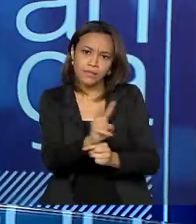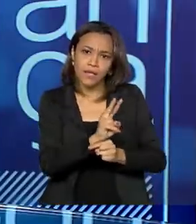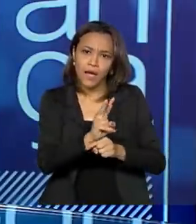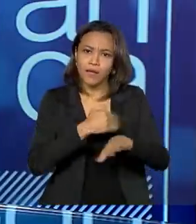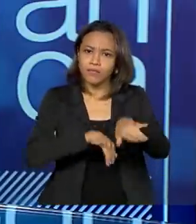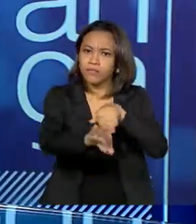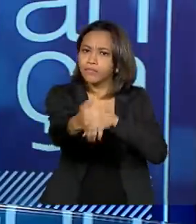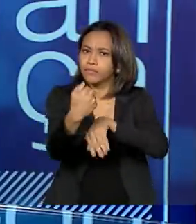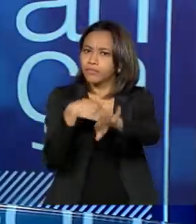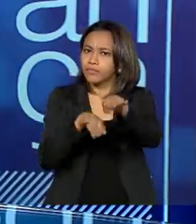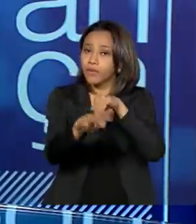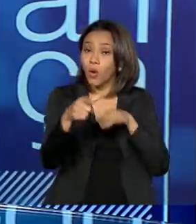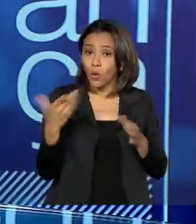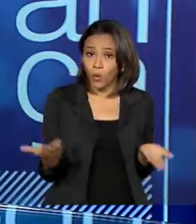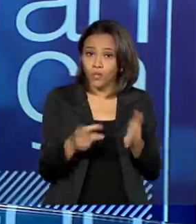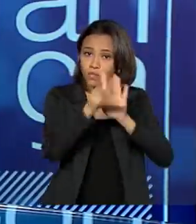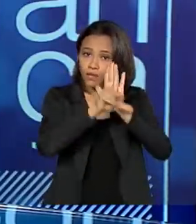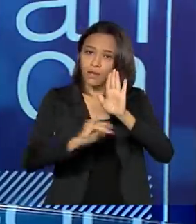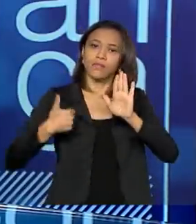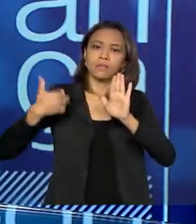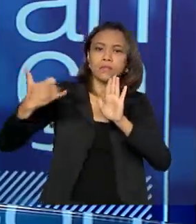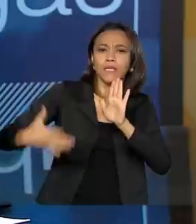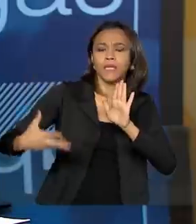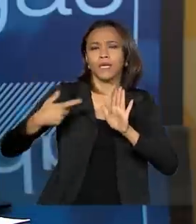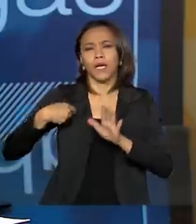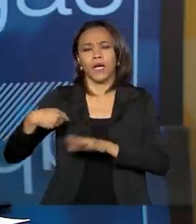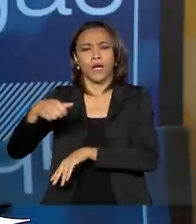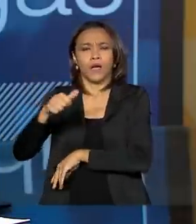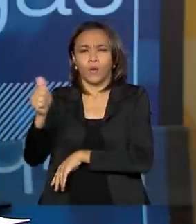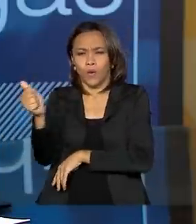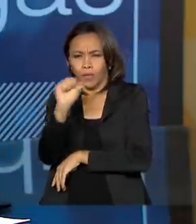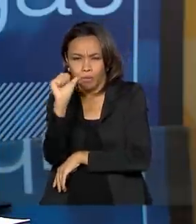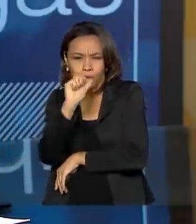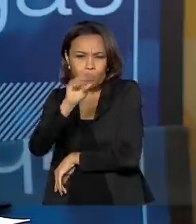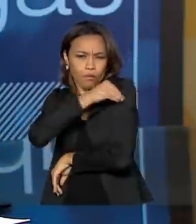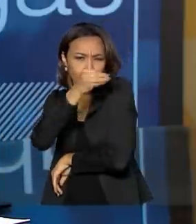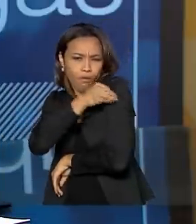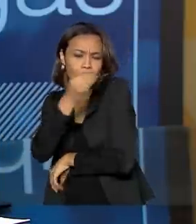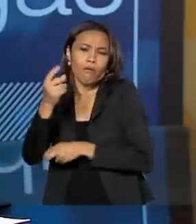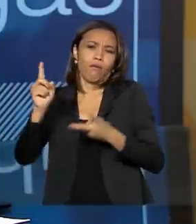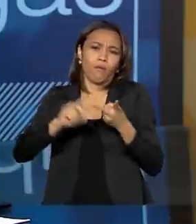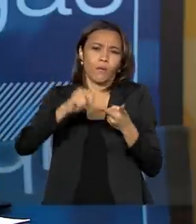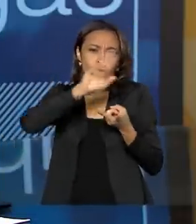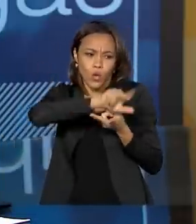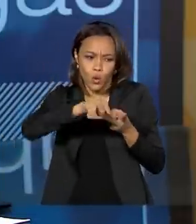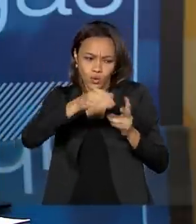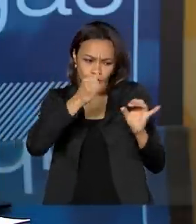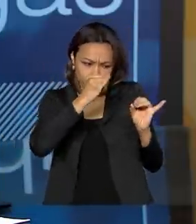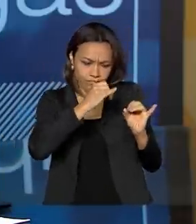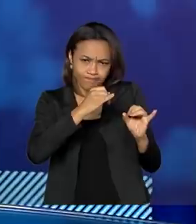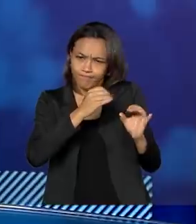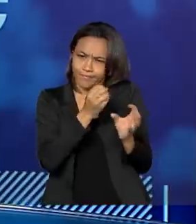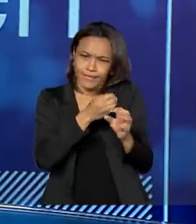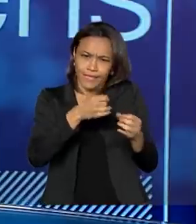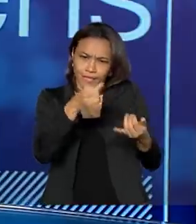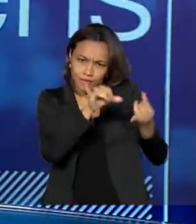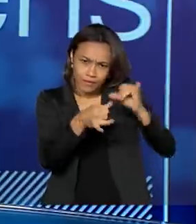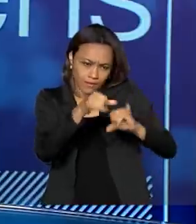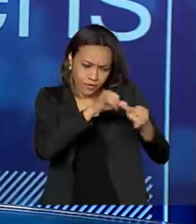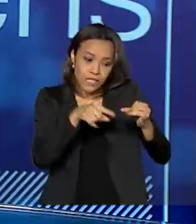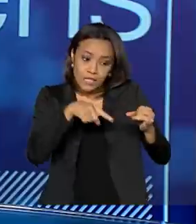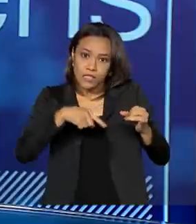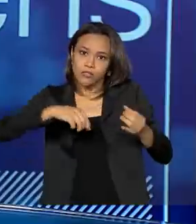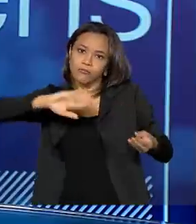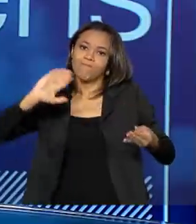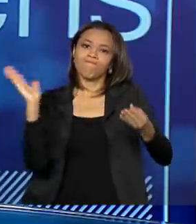prevê que tanto o álcool como outras substâncias psicoativas são puníveis, são infrações graves e isso